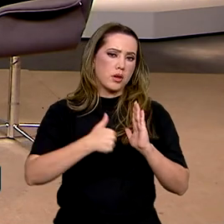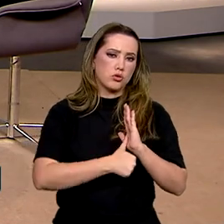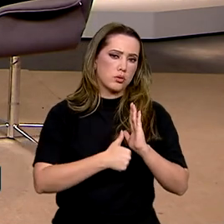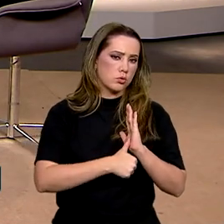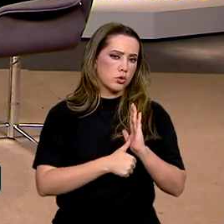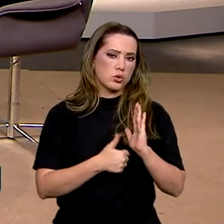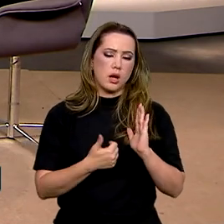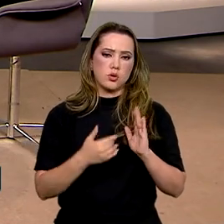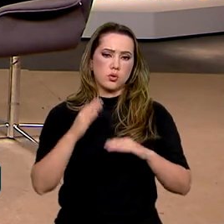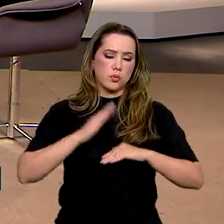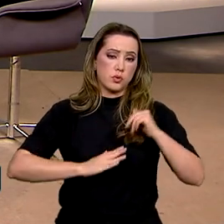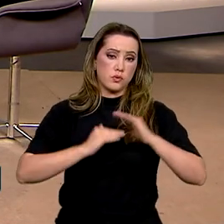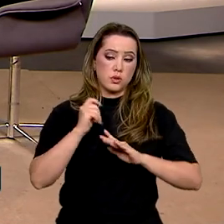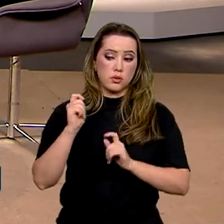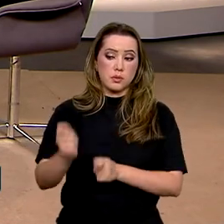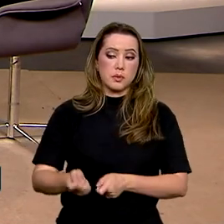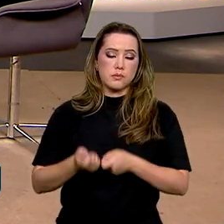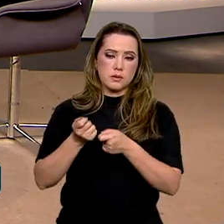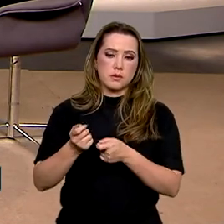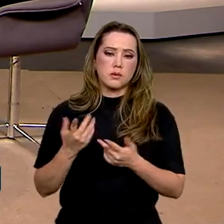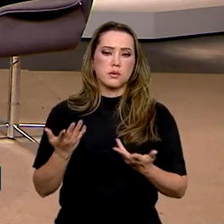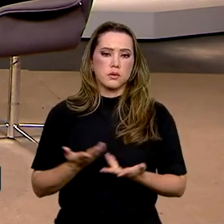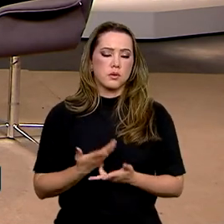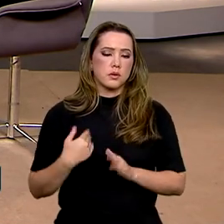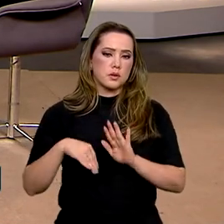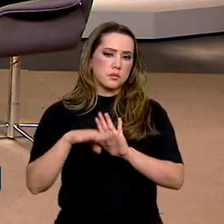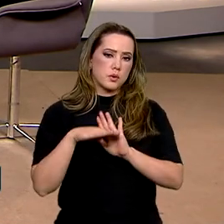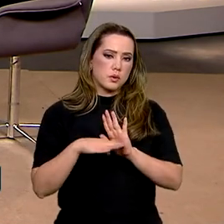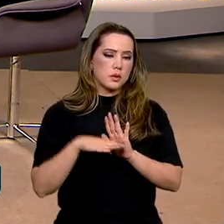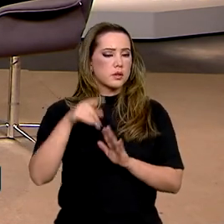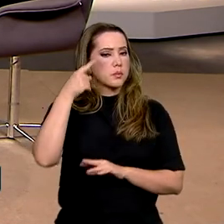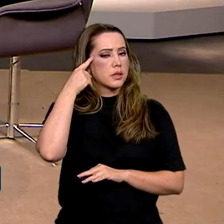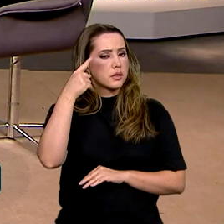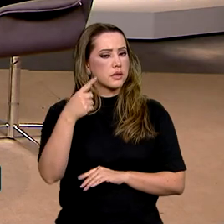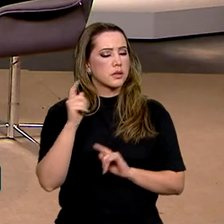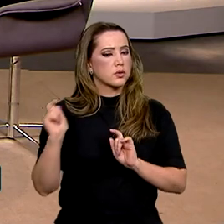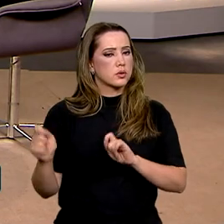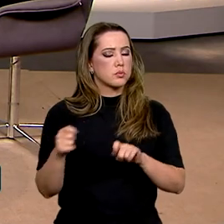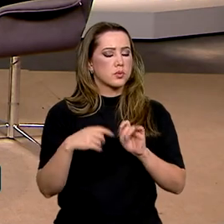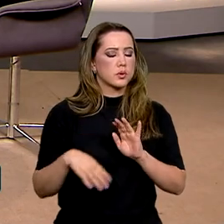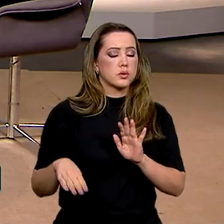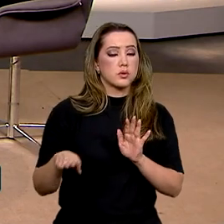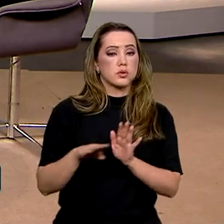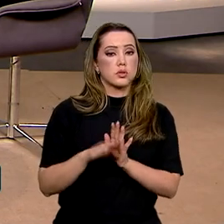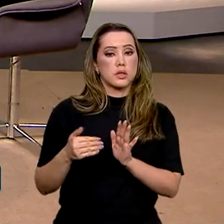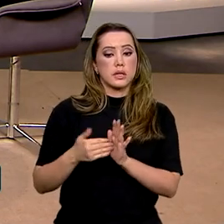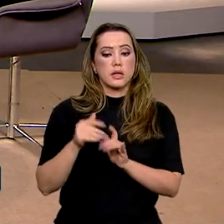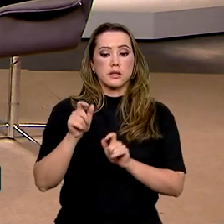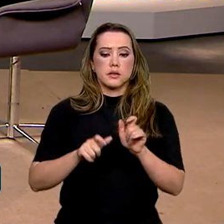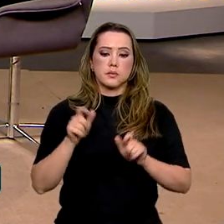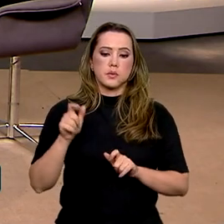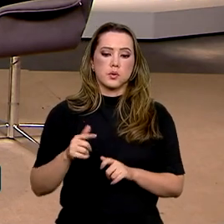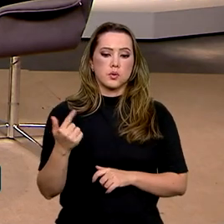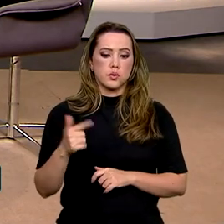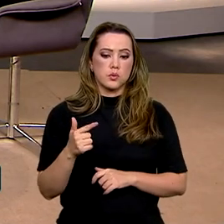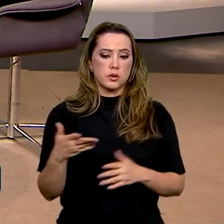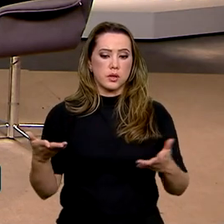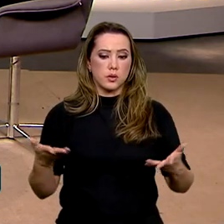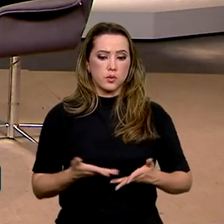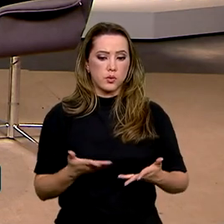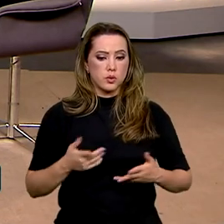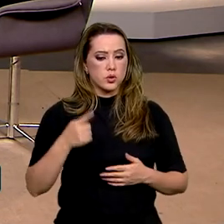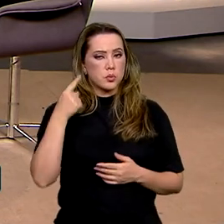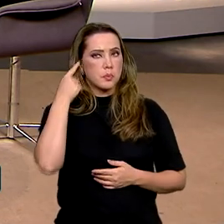Então, esse programa, ele tem a ideia de que a gente possa chegar até as pessoas. Não temos ainda noção de